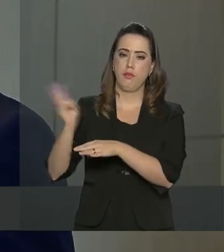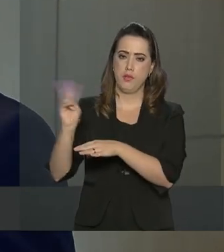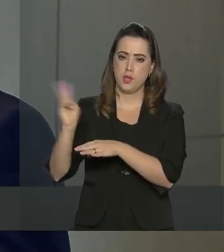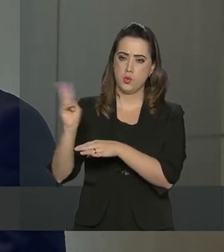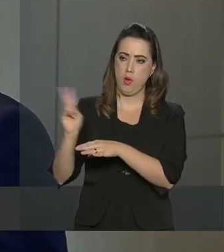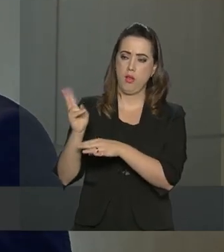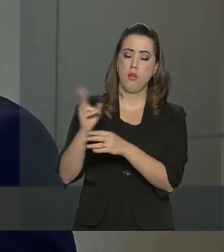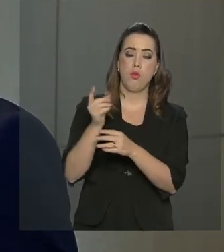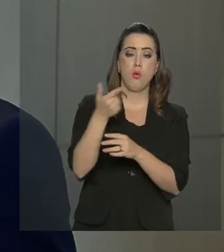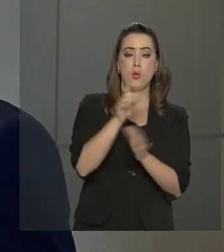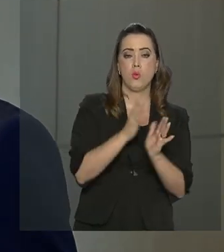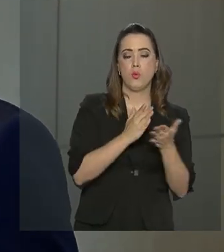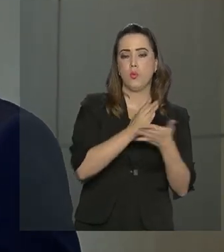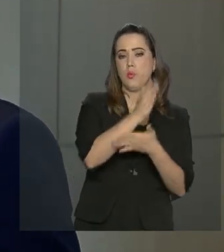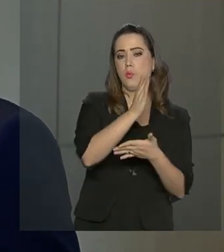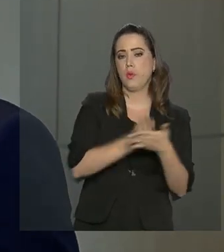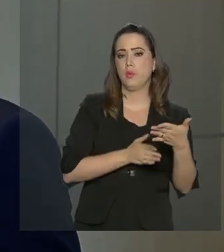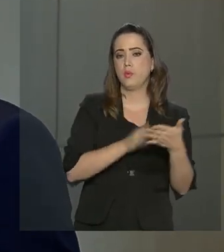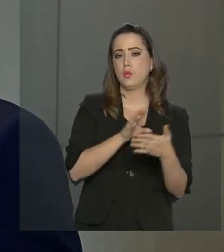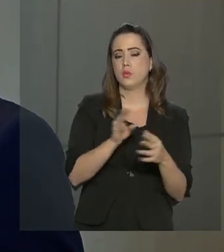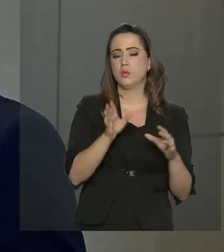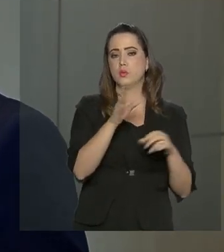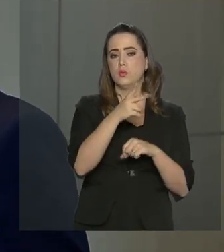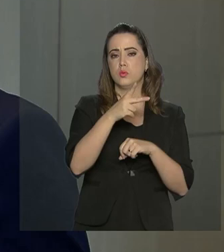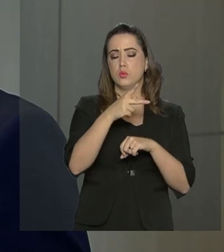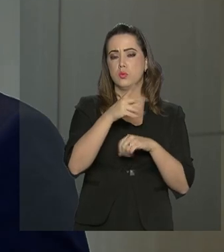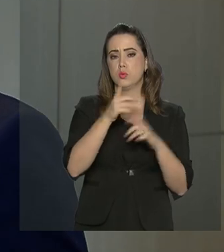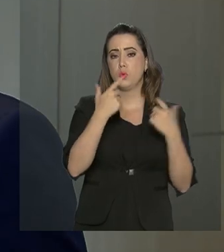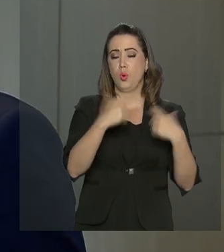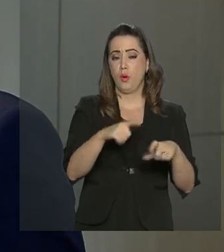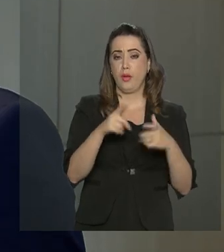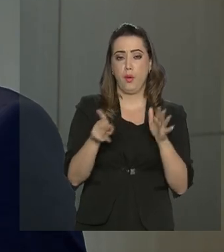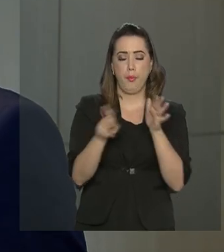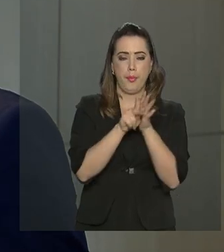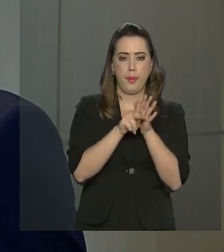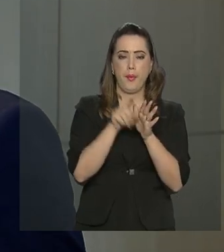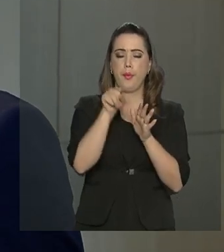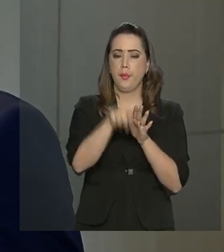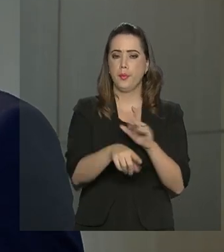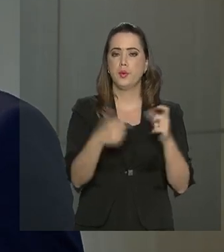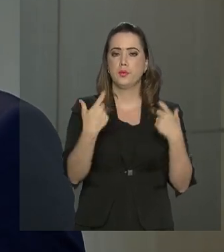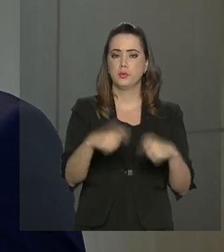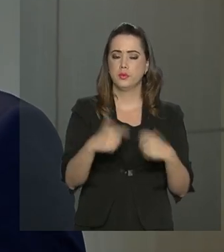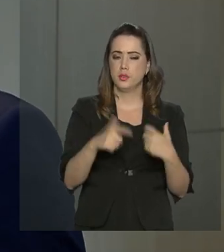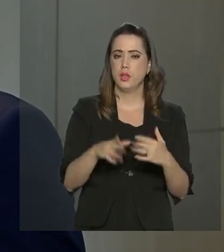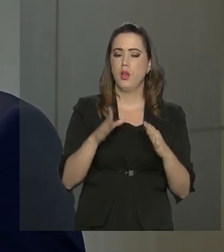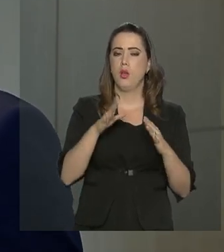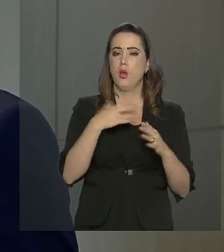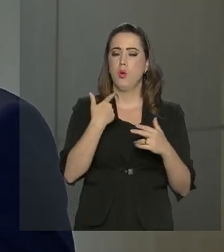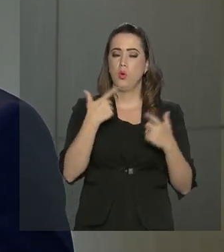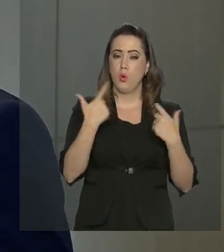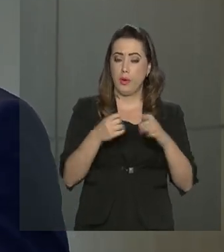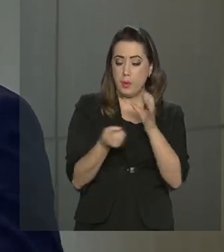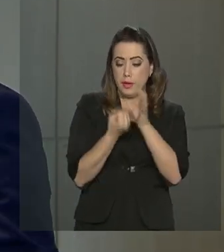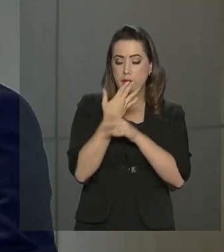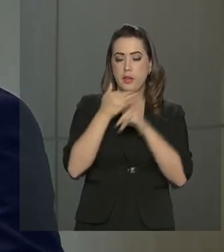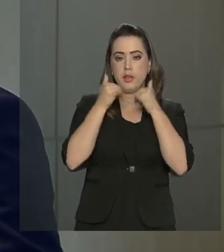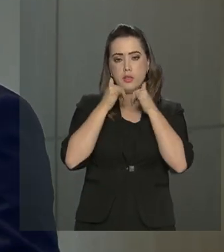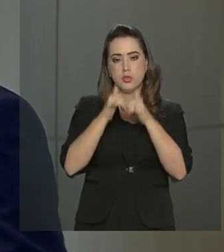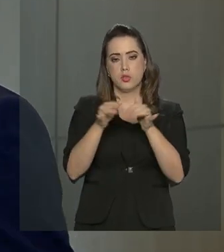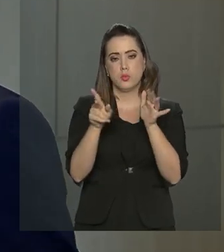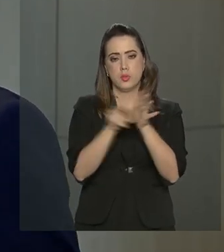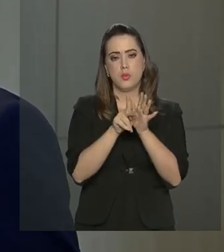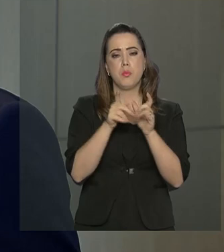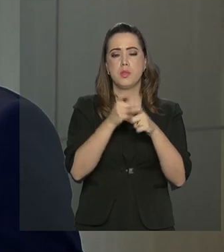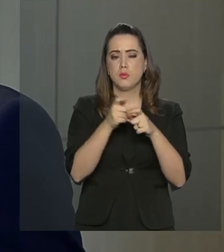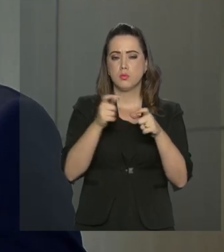e parte com o atendimento de um parque térmico local. Esse parque térmico local, apesar de ter sido ampliado